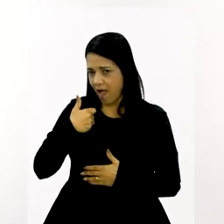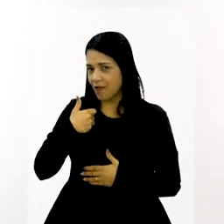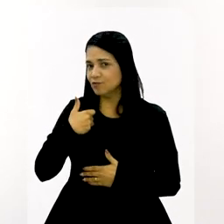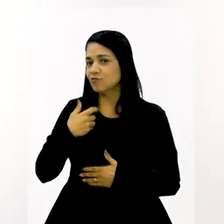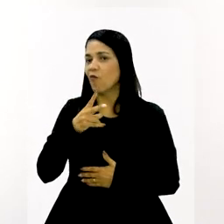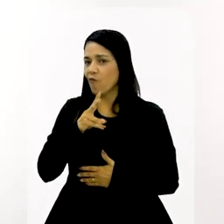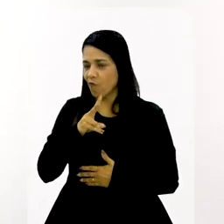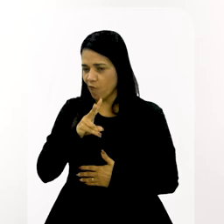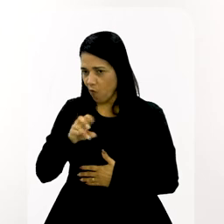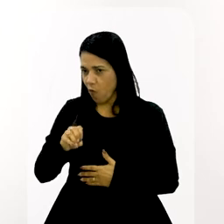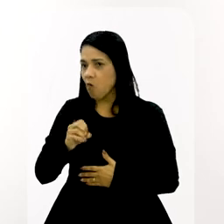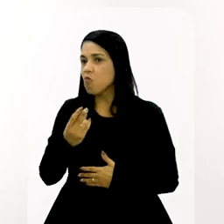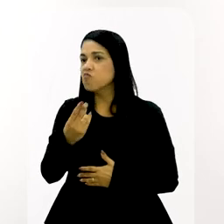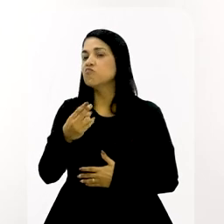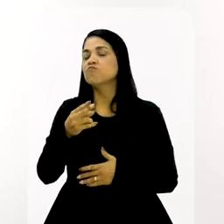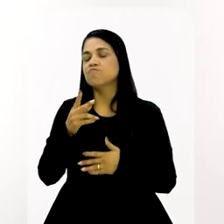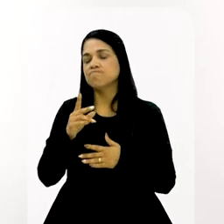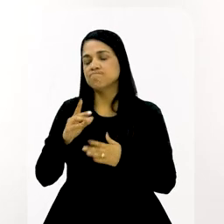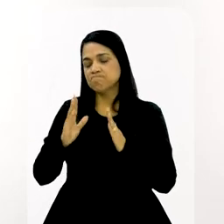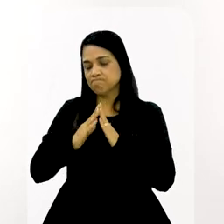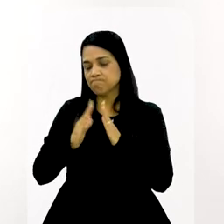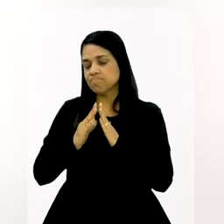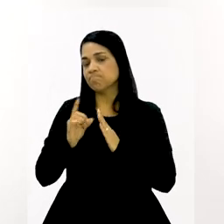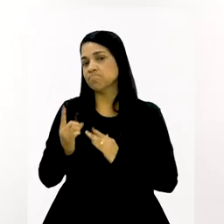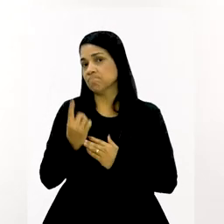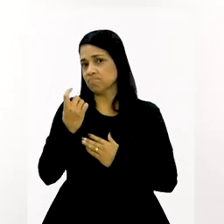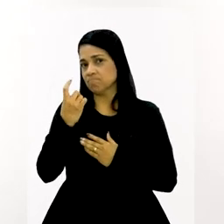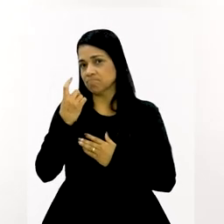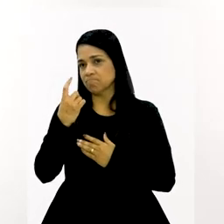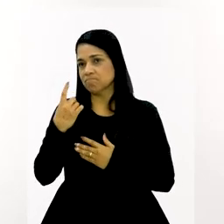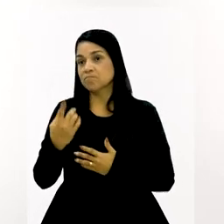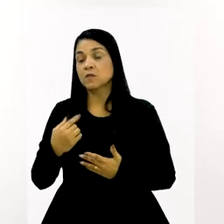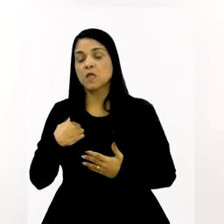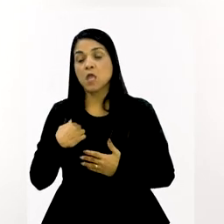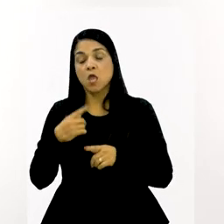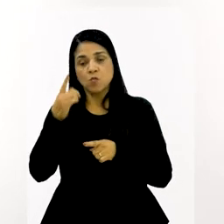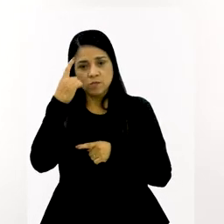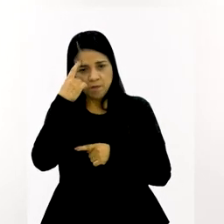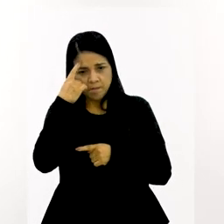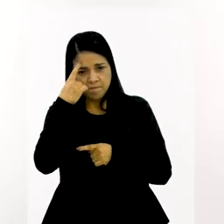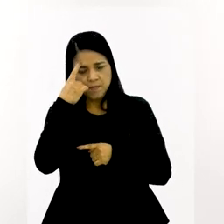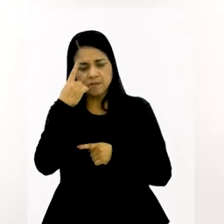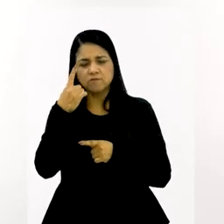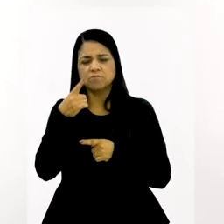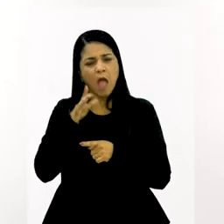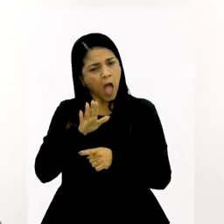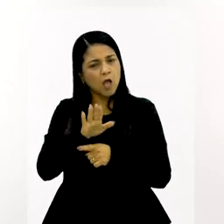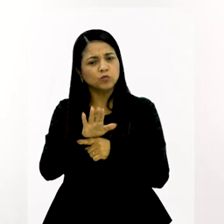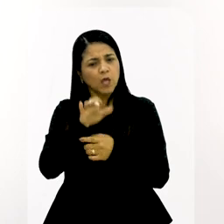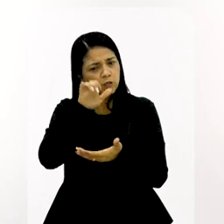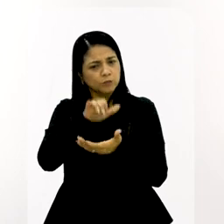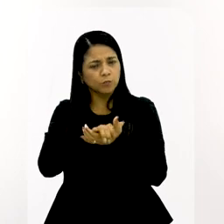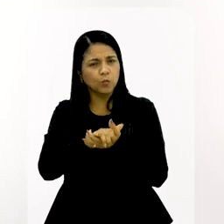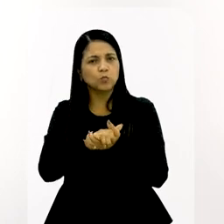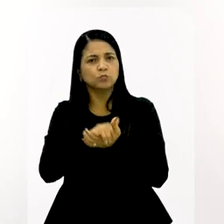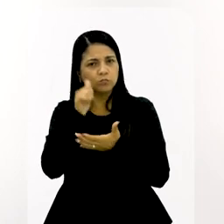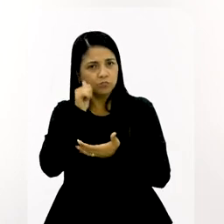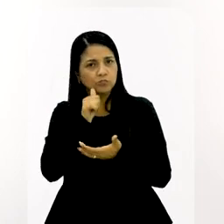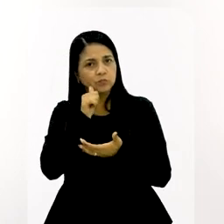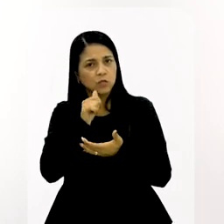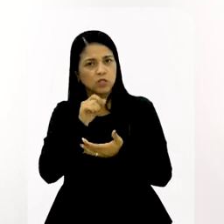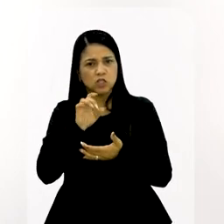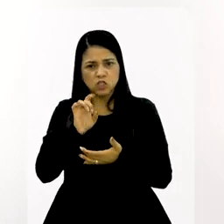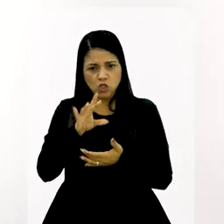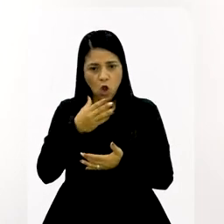determinada idade eles iriam morar só. E eu também achava que eles tinham que ajudar a mulher deles.